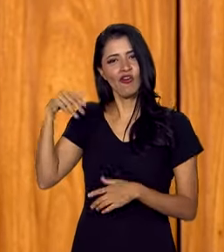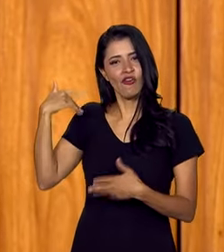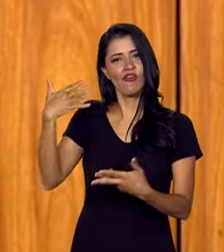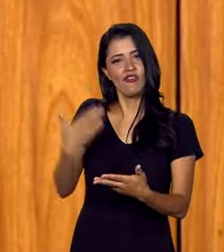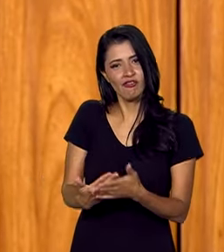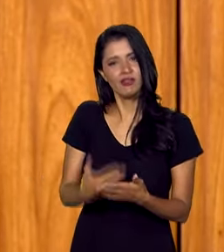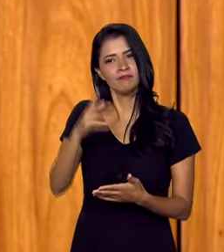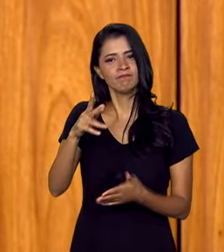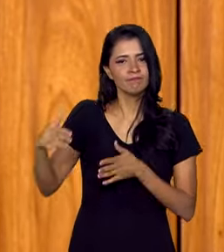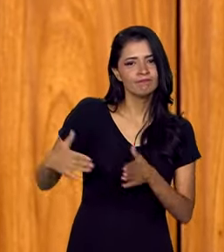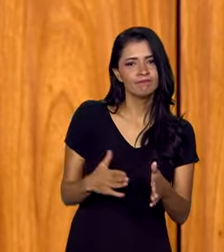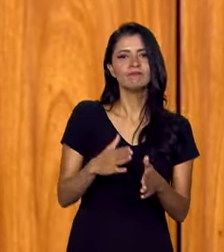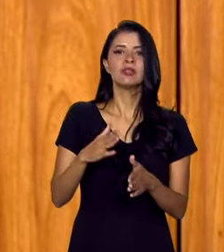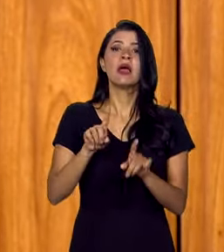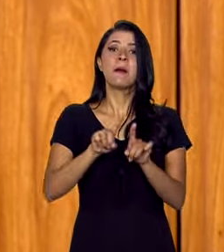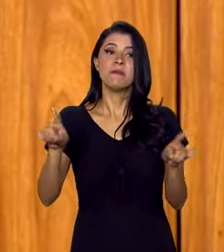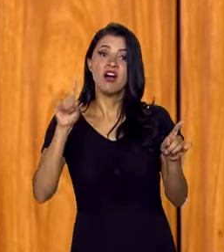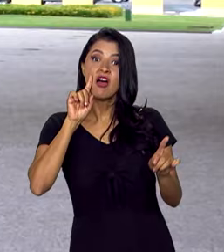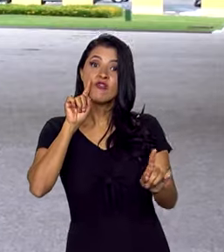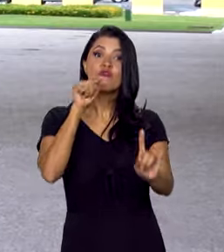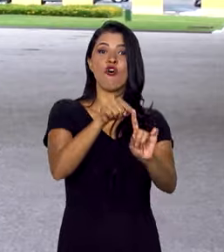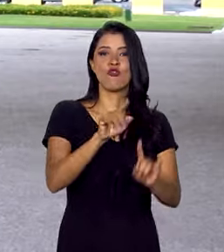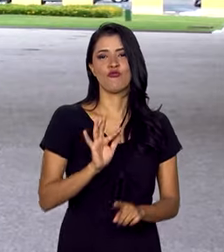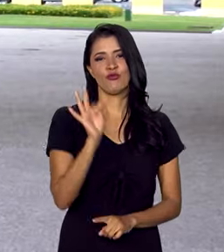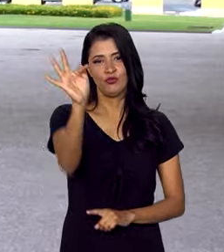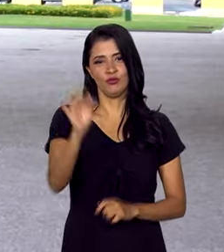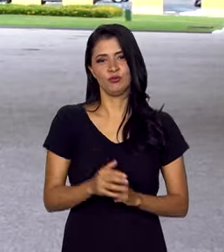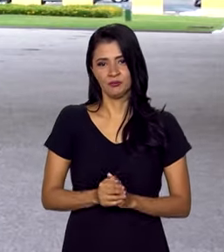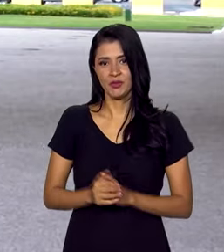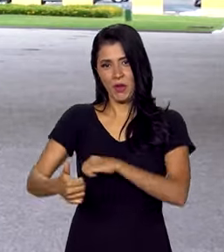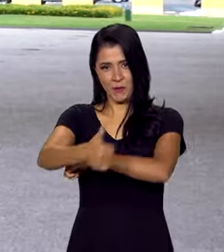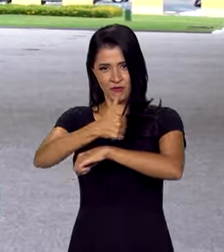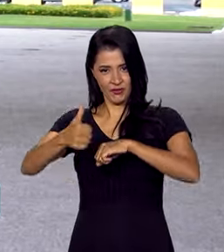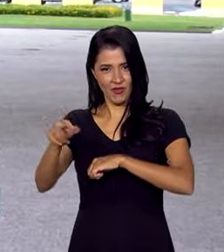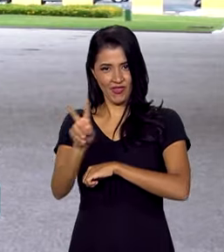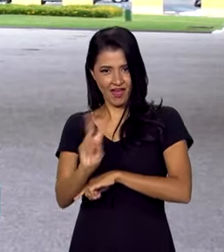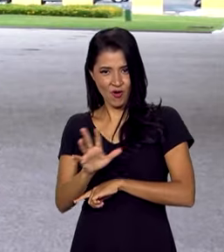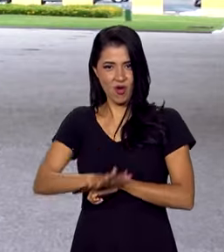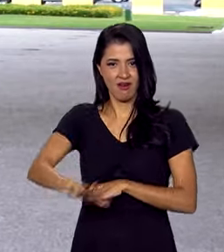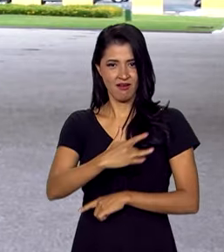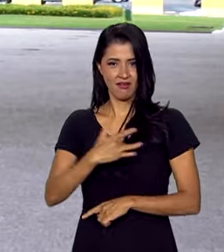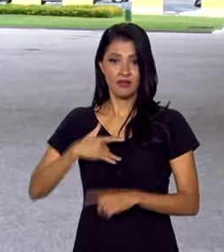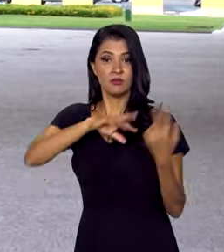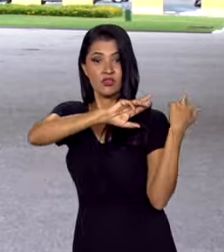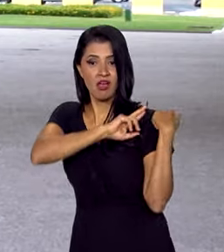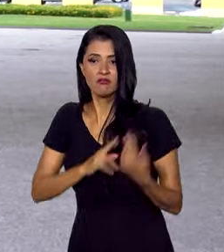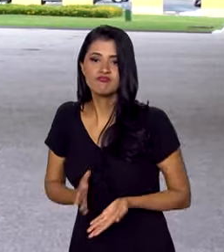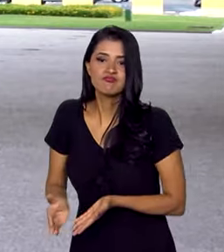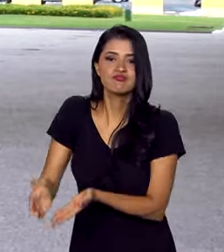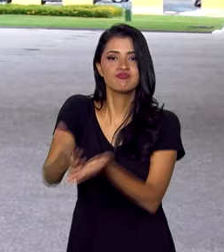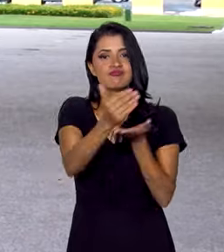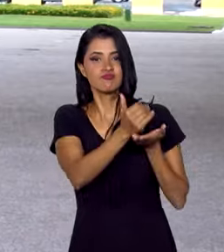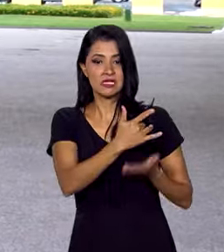reconhece trajetórias, mas que mira o futuro. O sanitarista é o profissional responsável pelos levantamentos